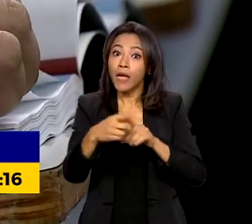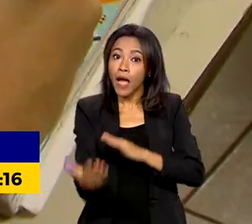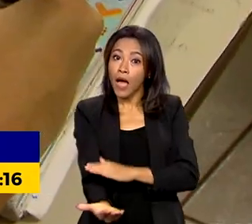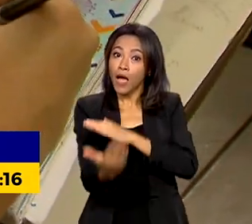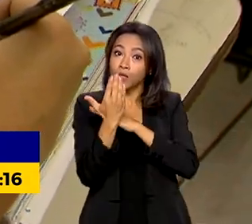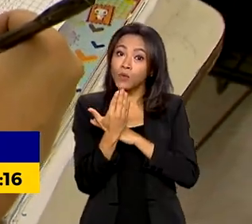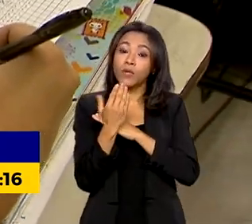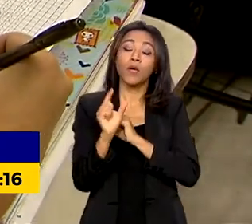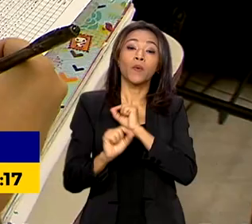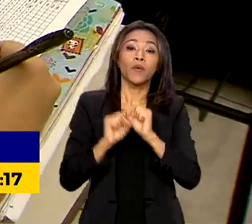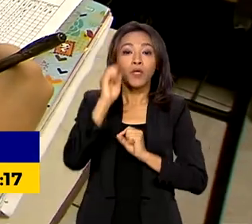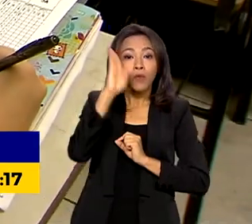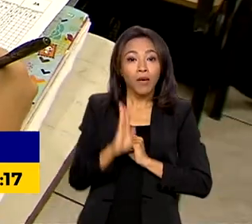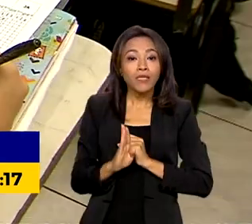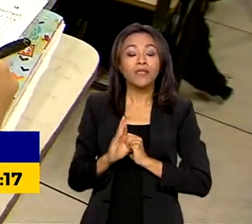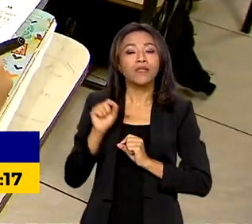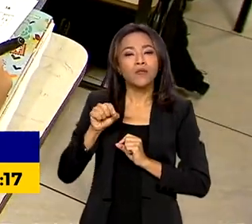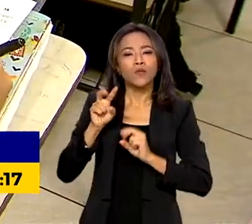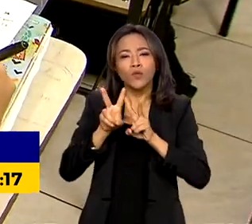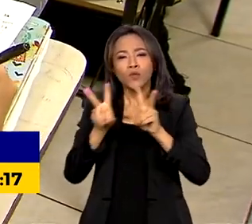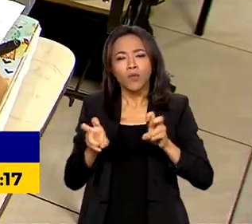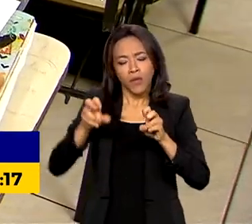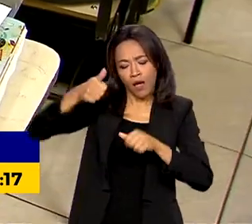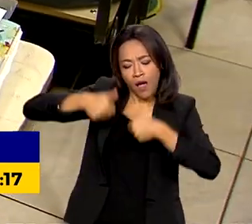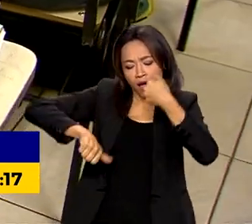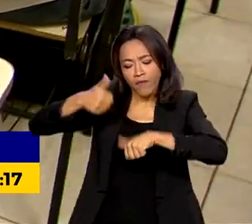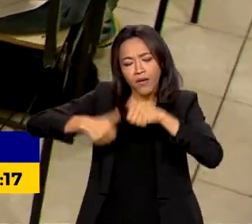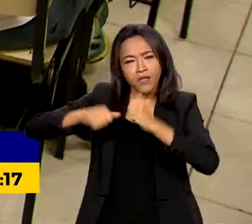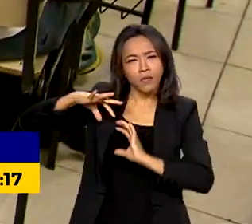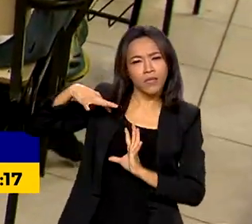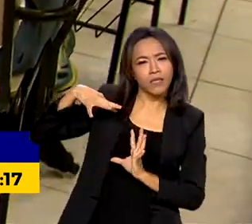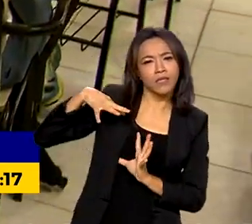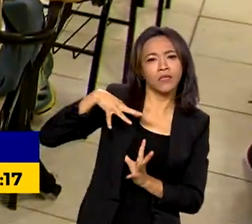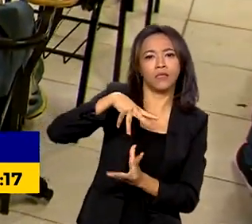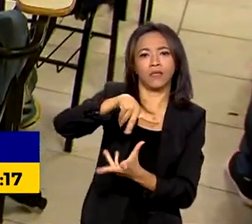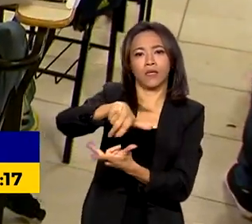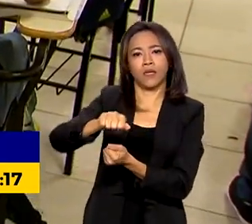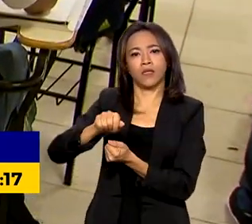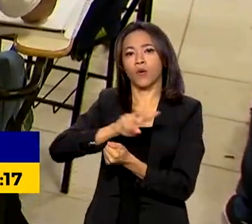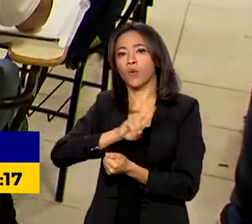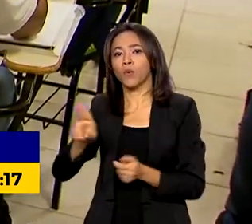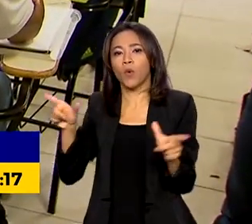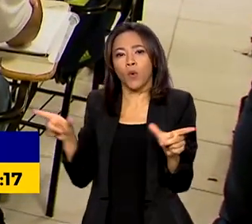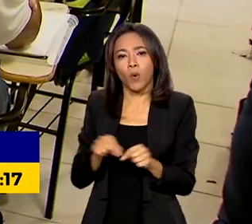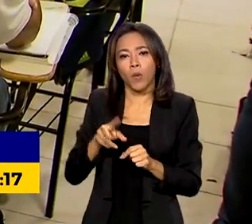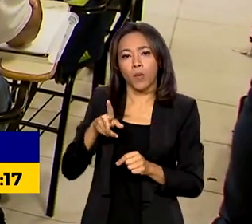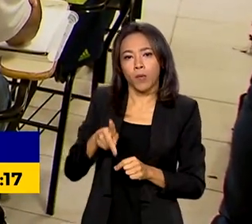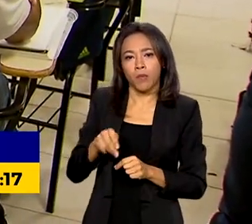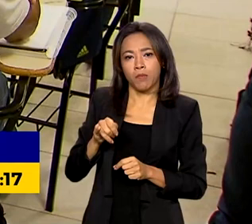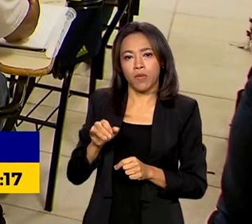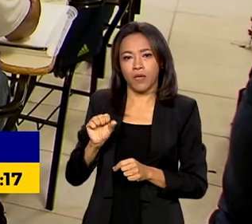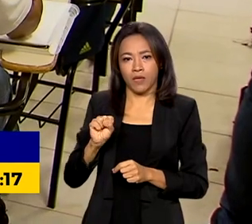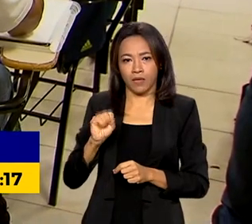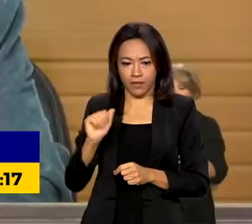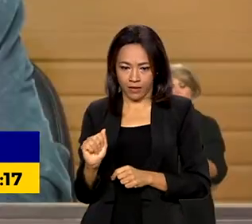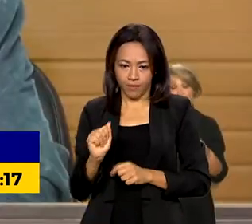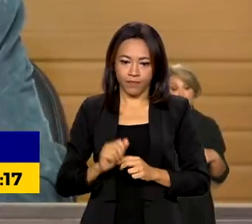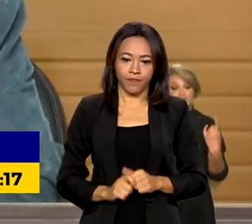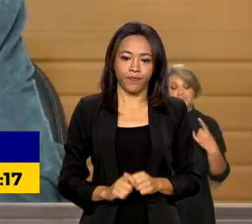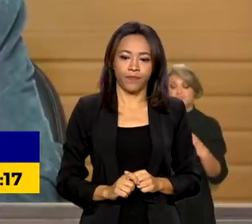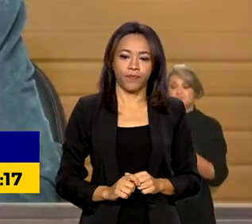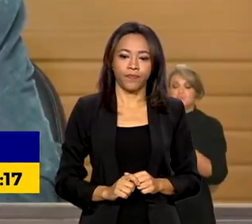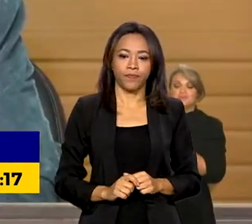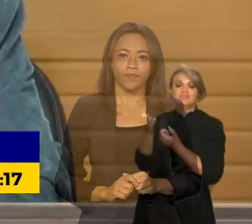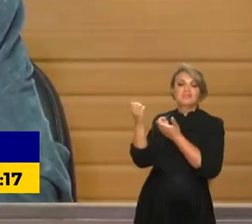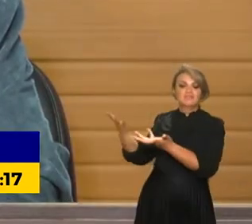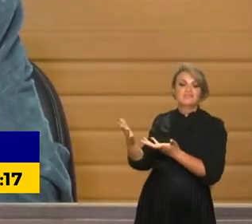índices do Brasil no Programa de Avaliação Internacional de Estudantes, o PISA. Nosso desafio é estender isso para as